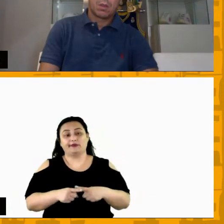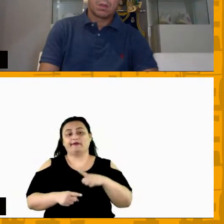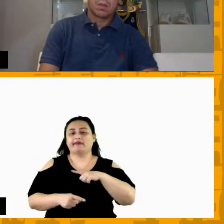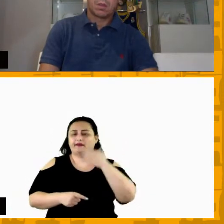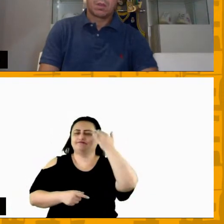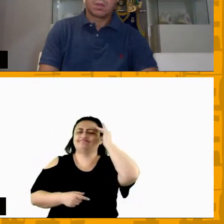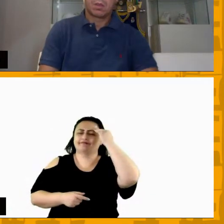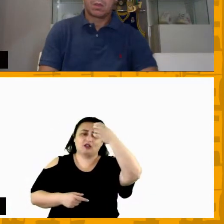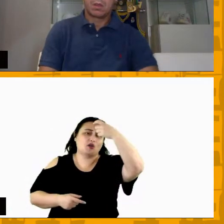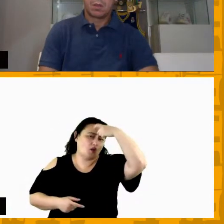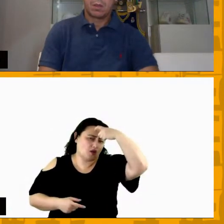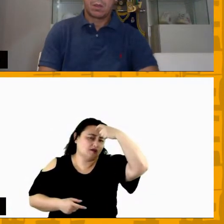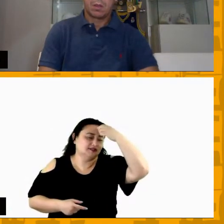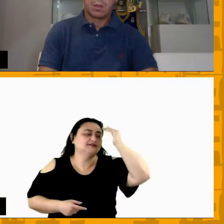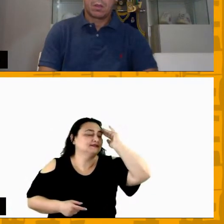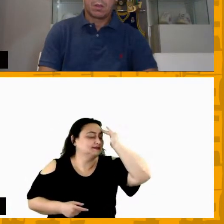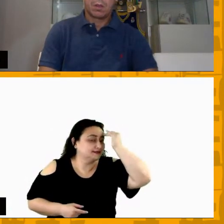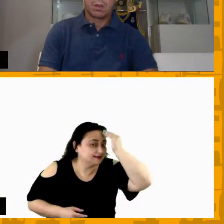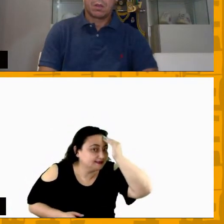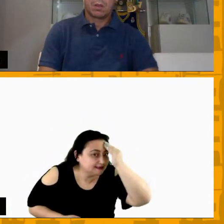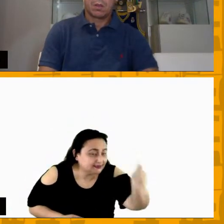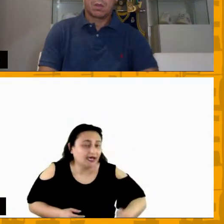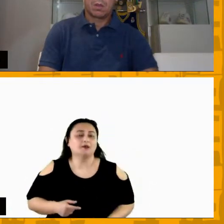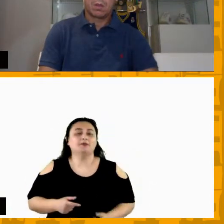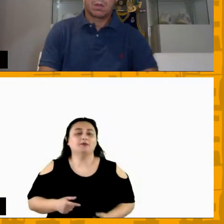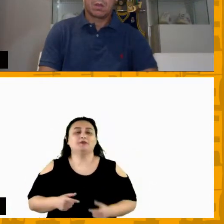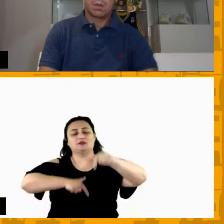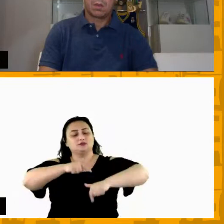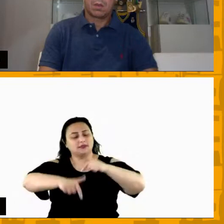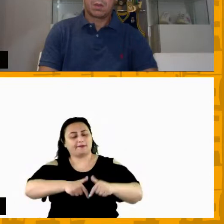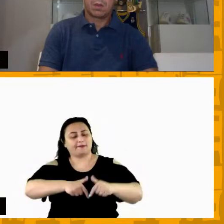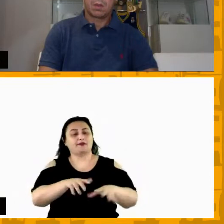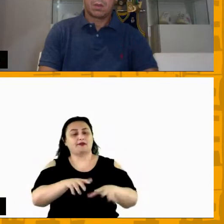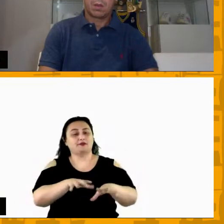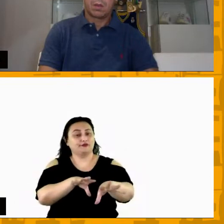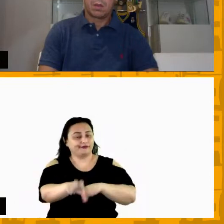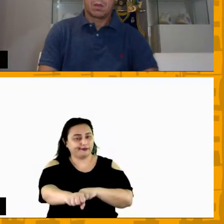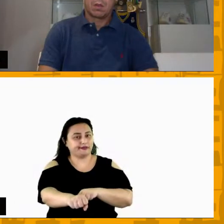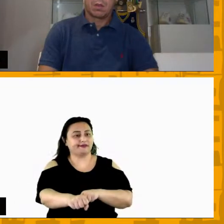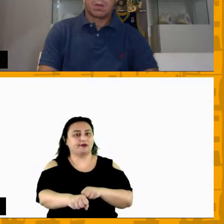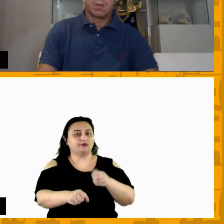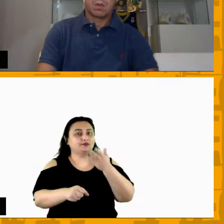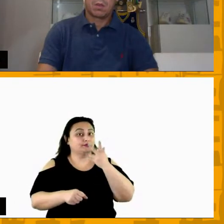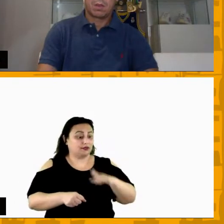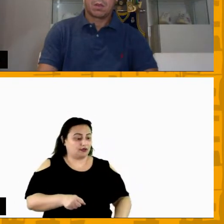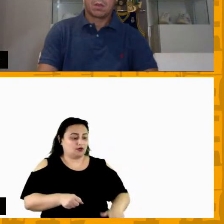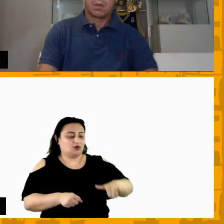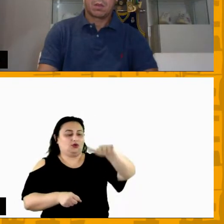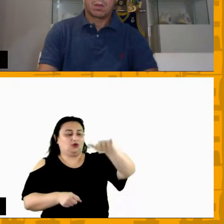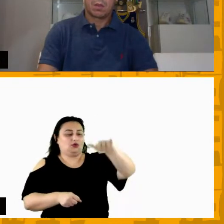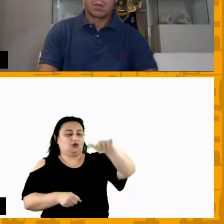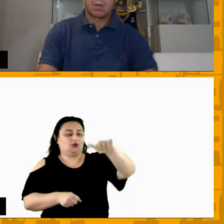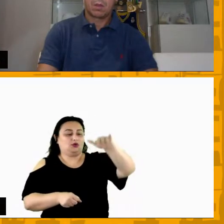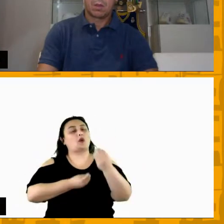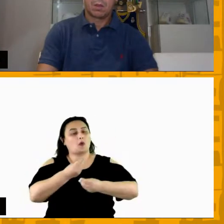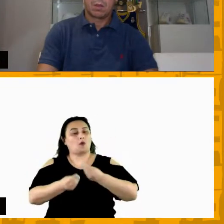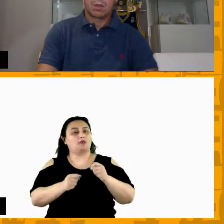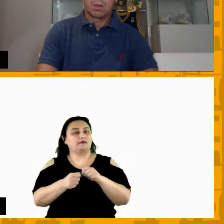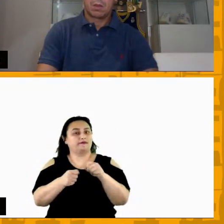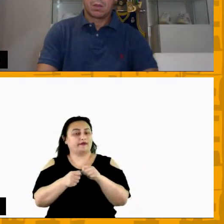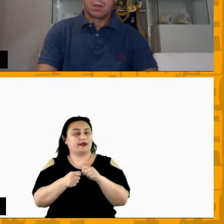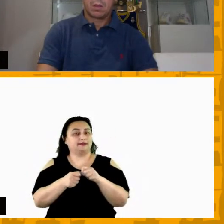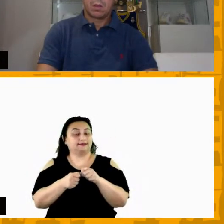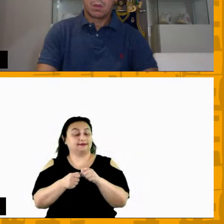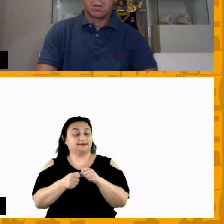consciência de que dentro do trabalho formativo poucos atletas se tornam atletas de alto